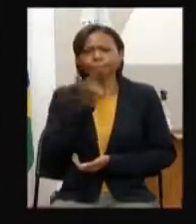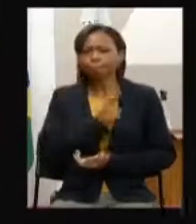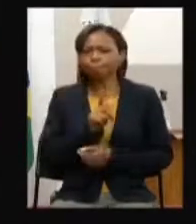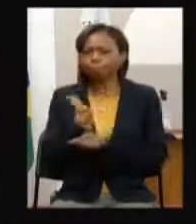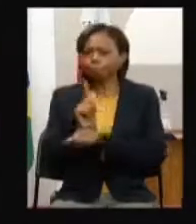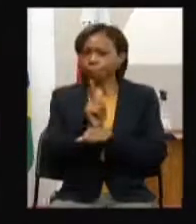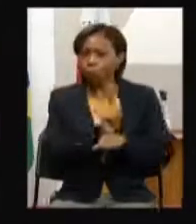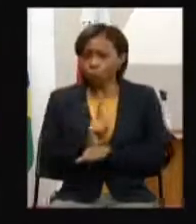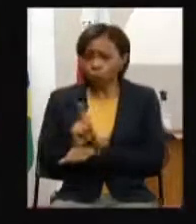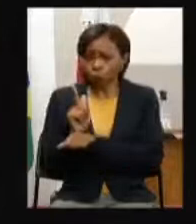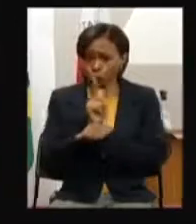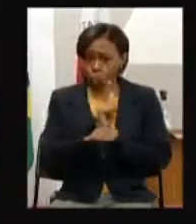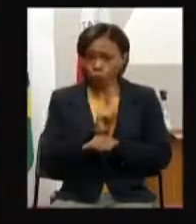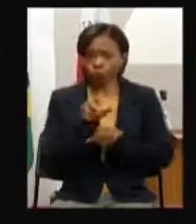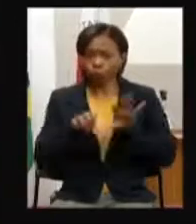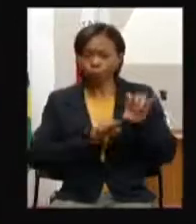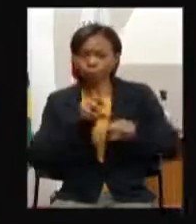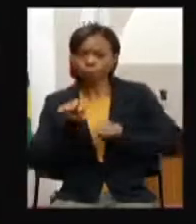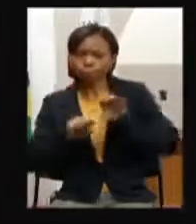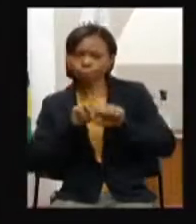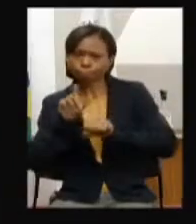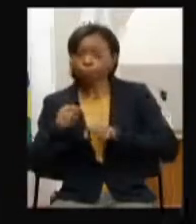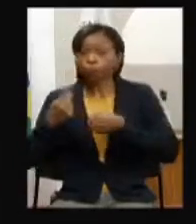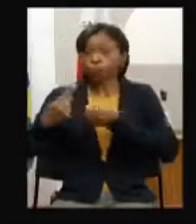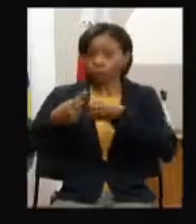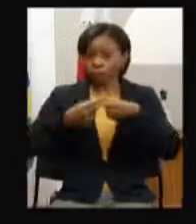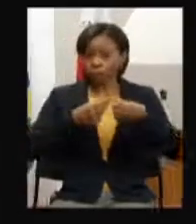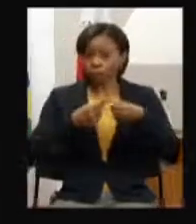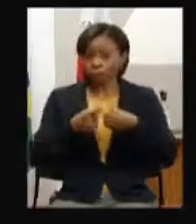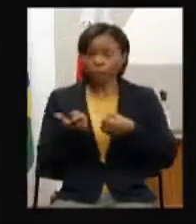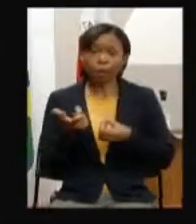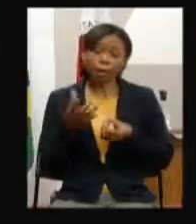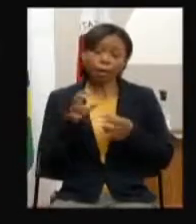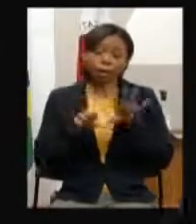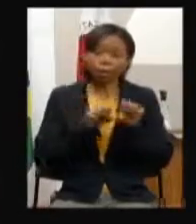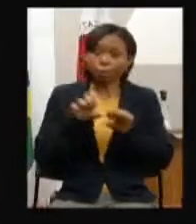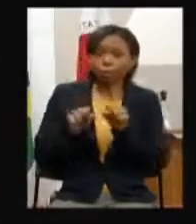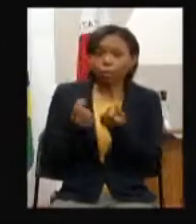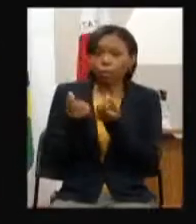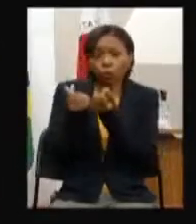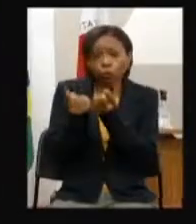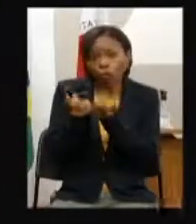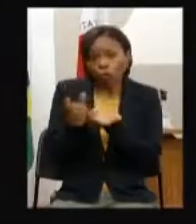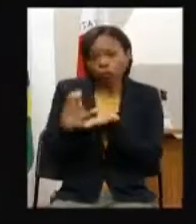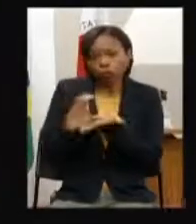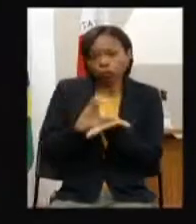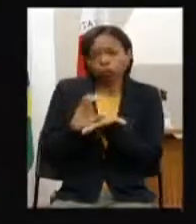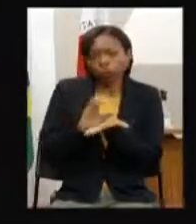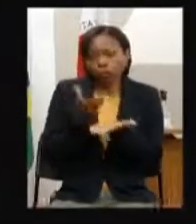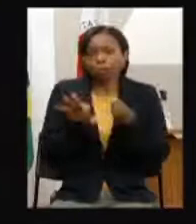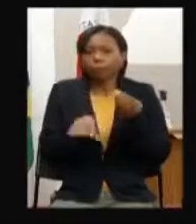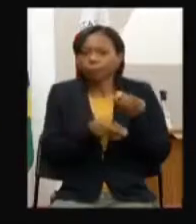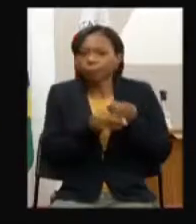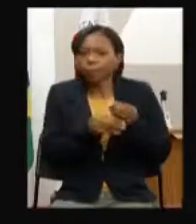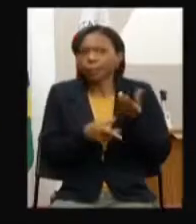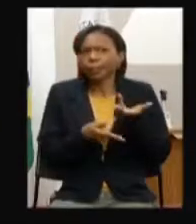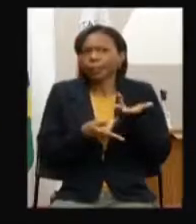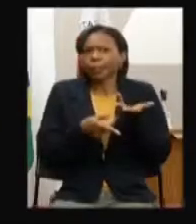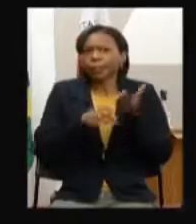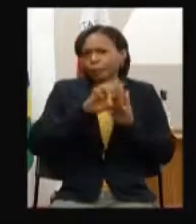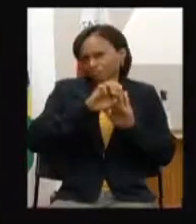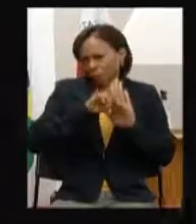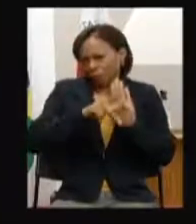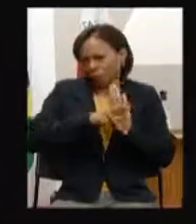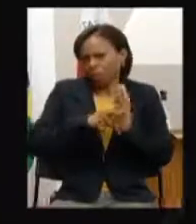municipais para essa captação de recursos seja através de emendas parlamentares enfim